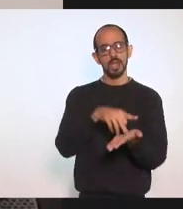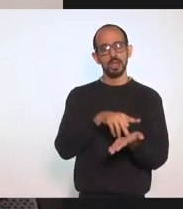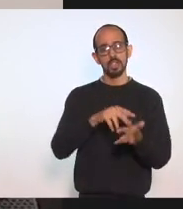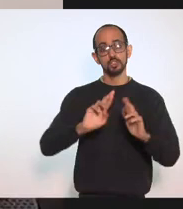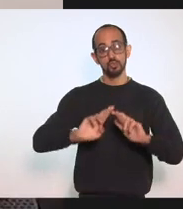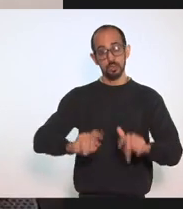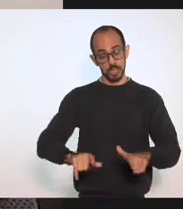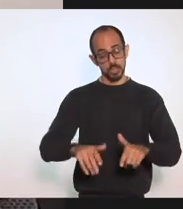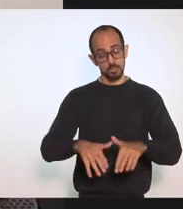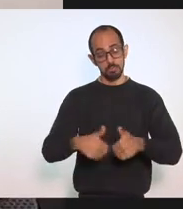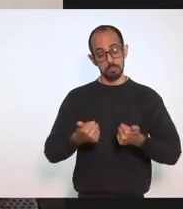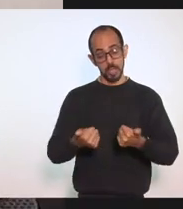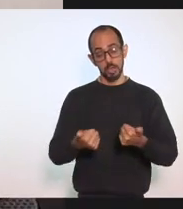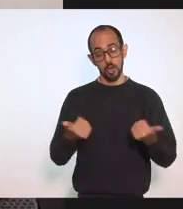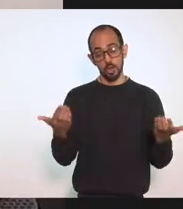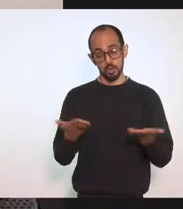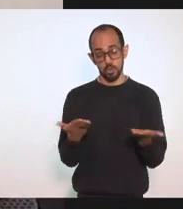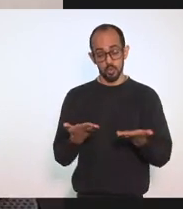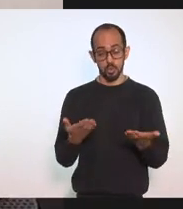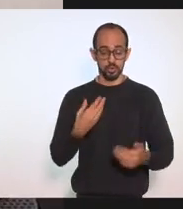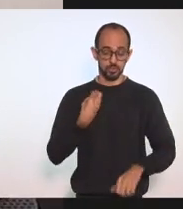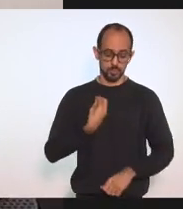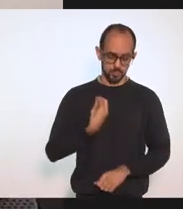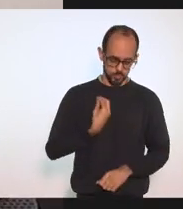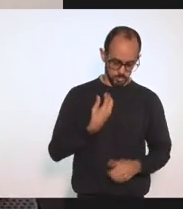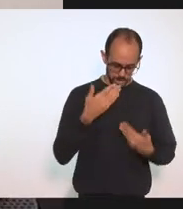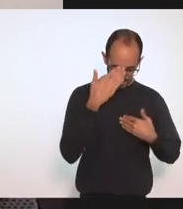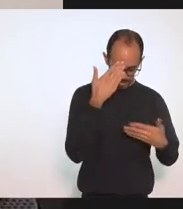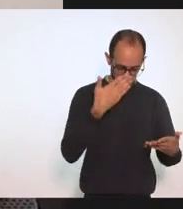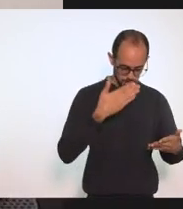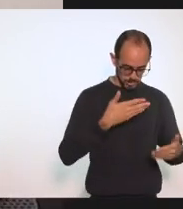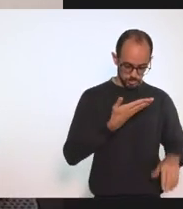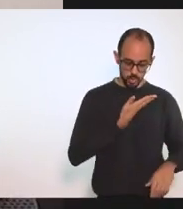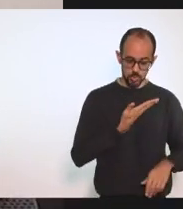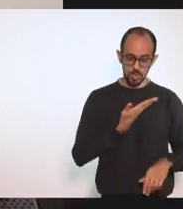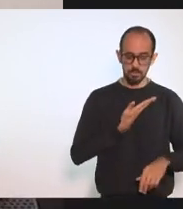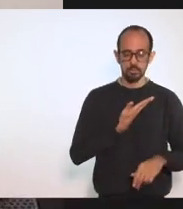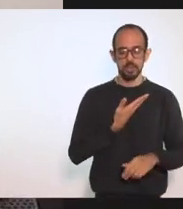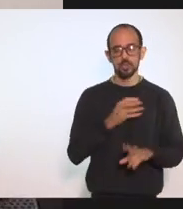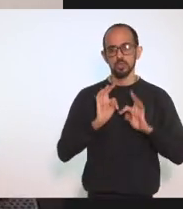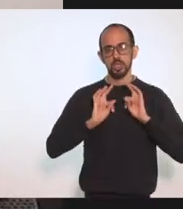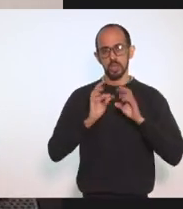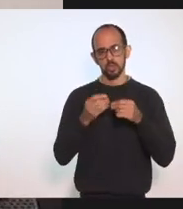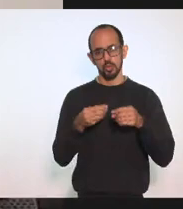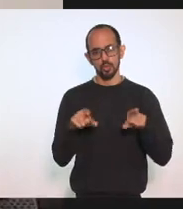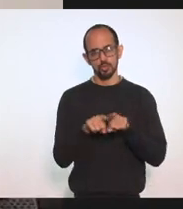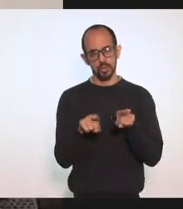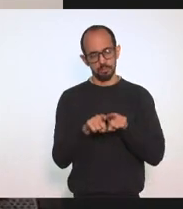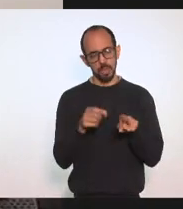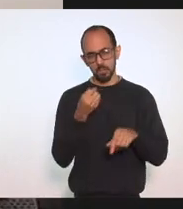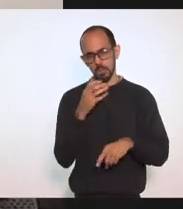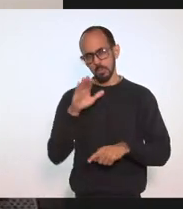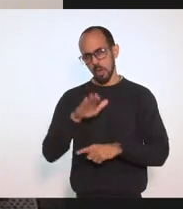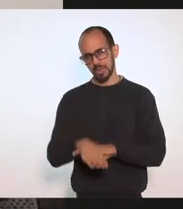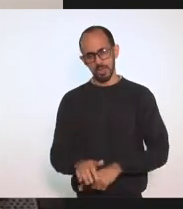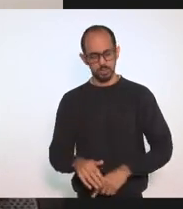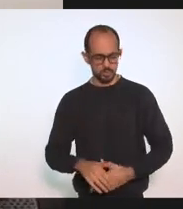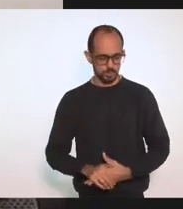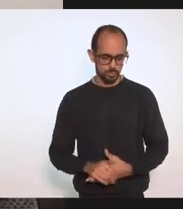melhor Da que Hoje Vivemos Agradeço Aos colegas E a todos E uma Boa tarde